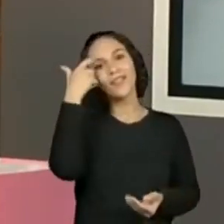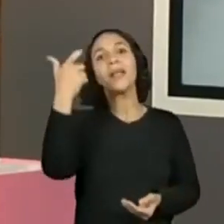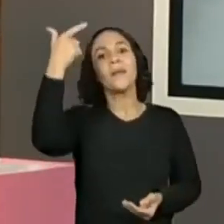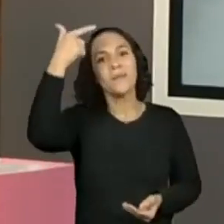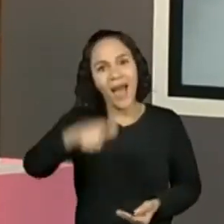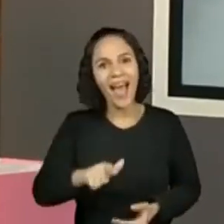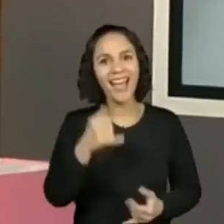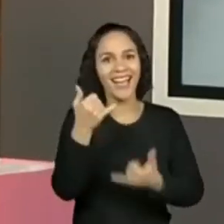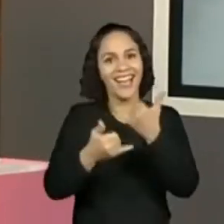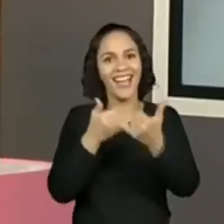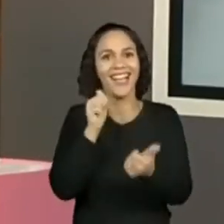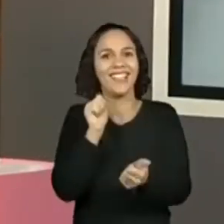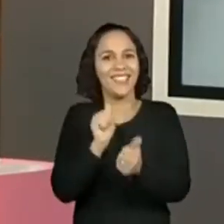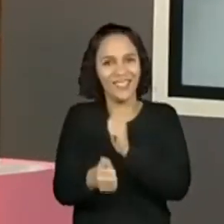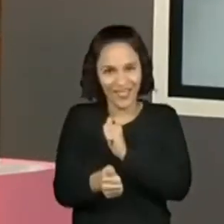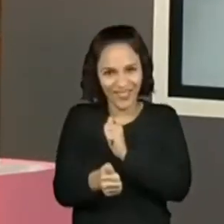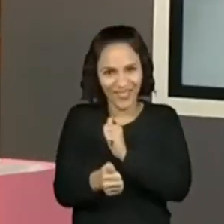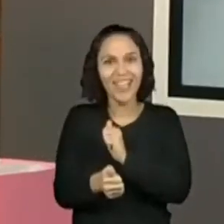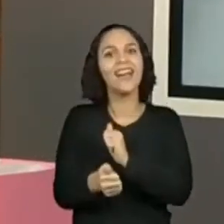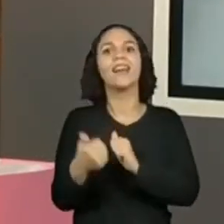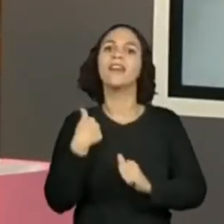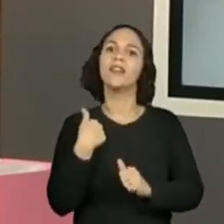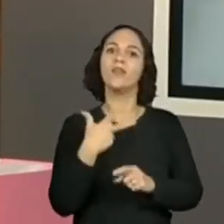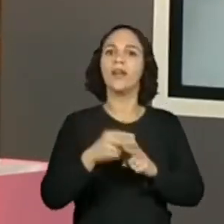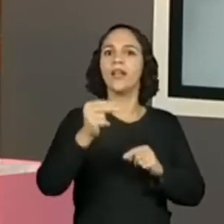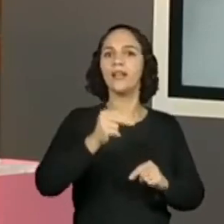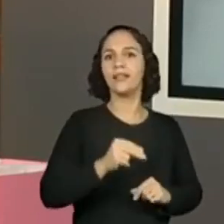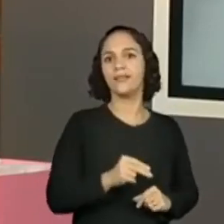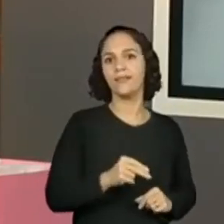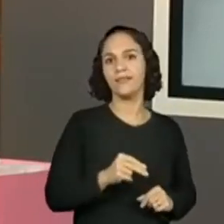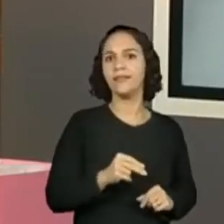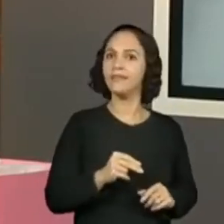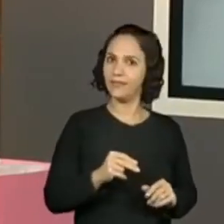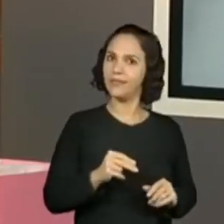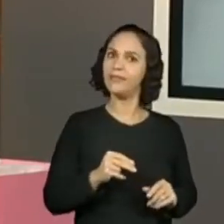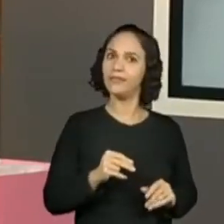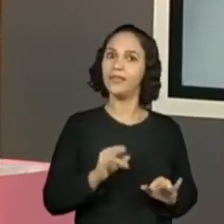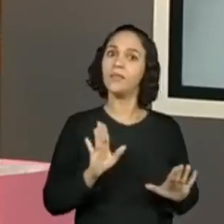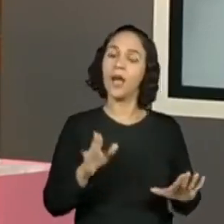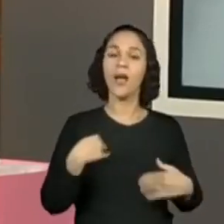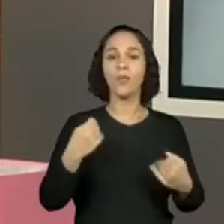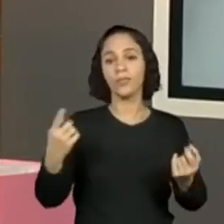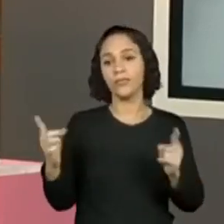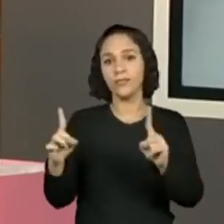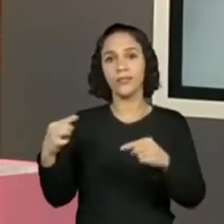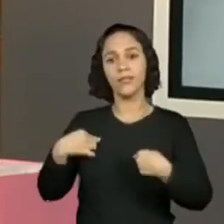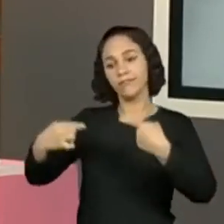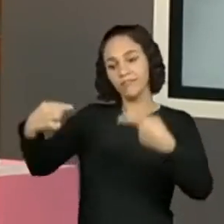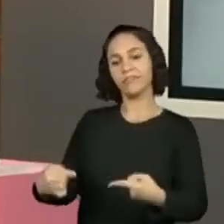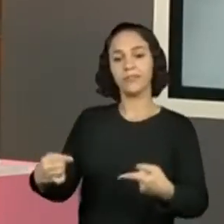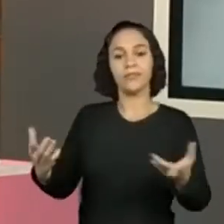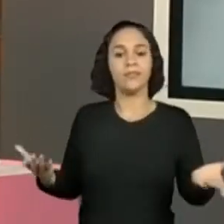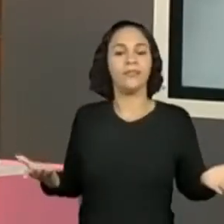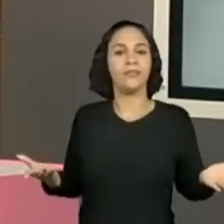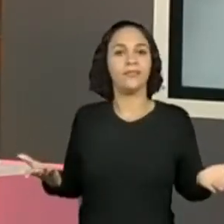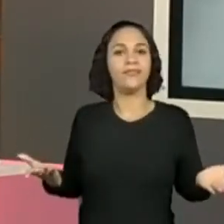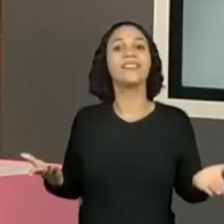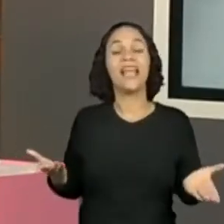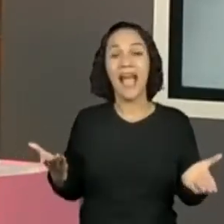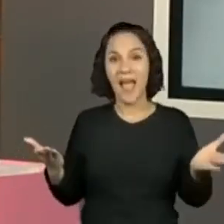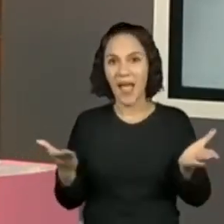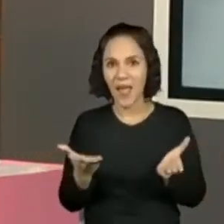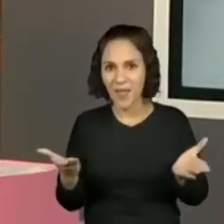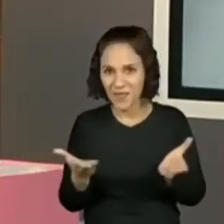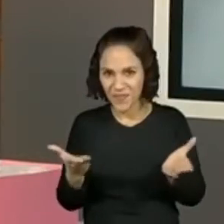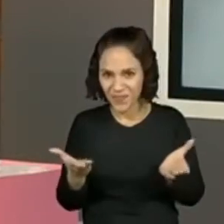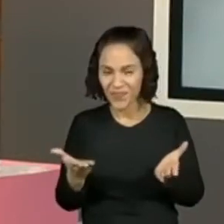mais um jogo para ganhar. Mas eu preciso de um adversário para ganhar. E aí, dessa vez,